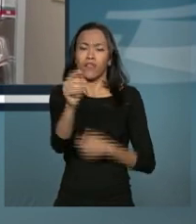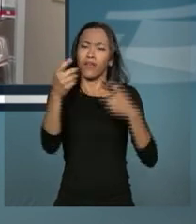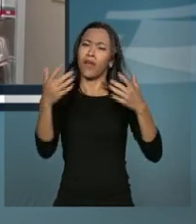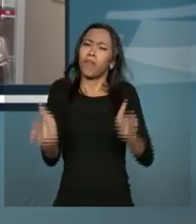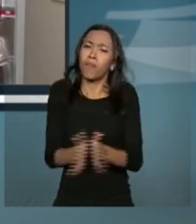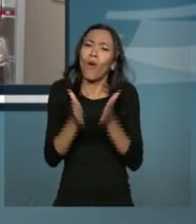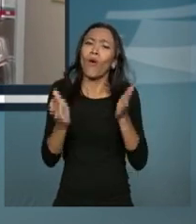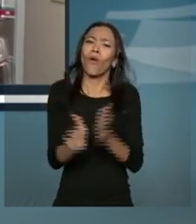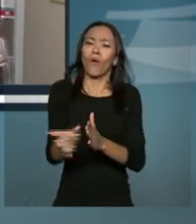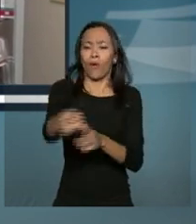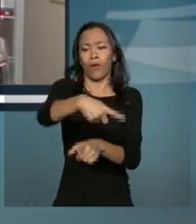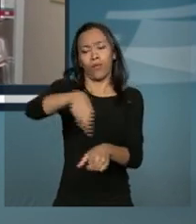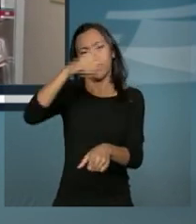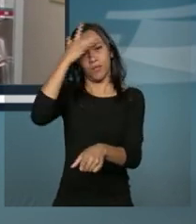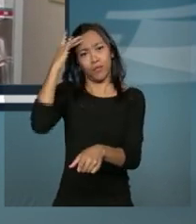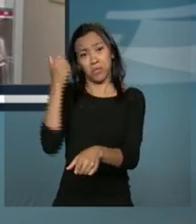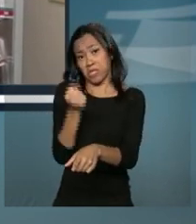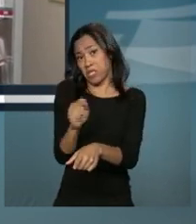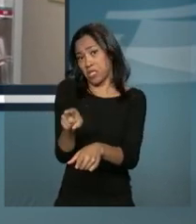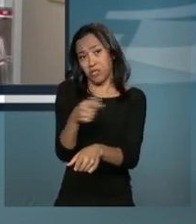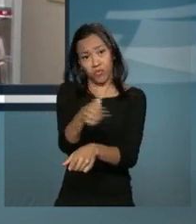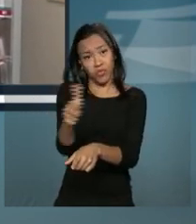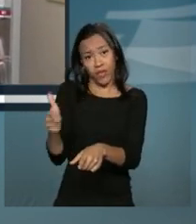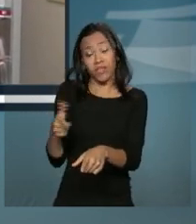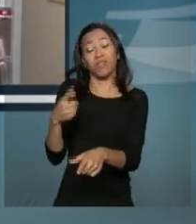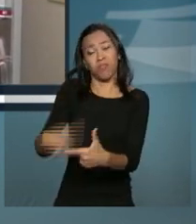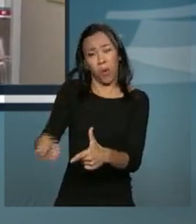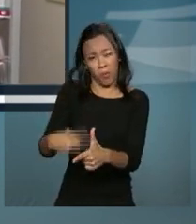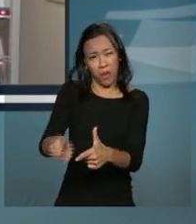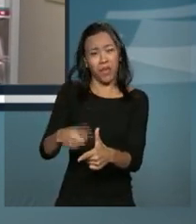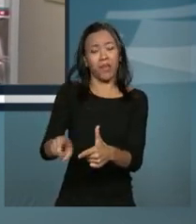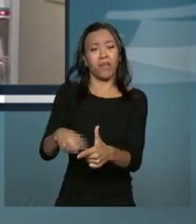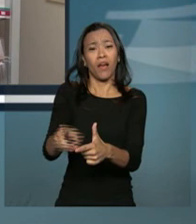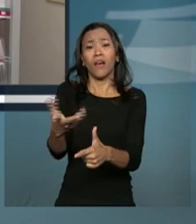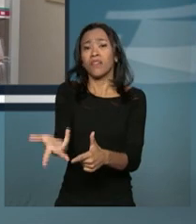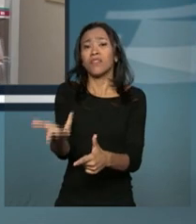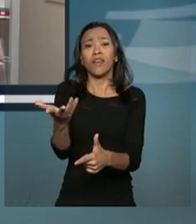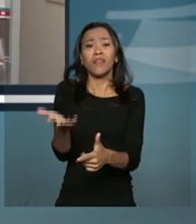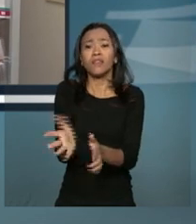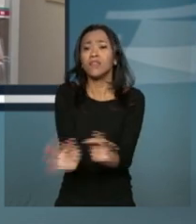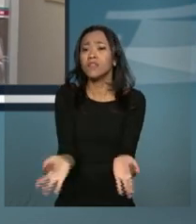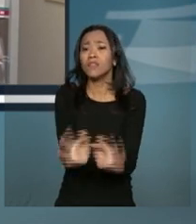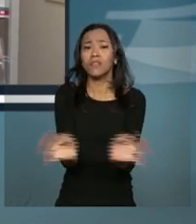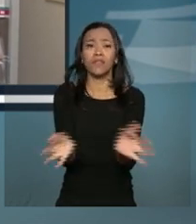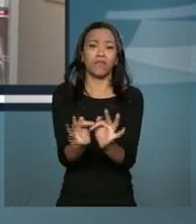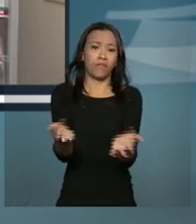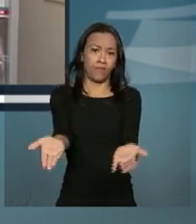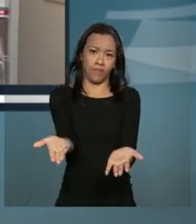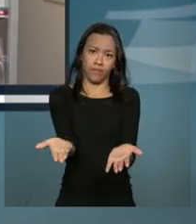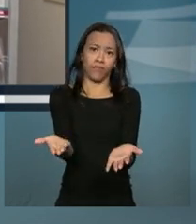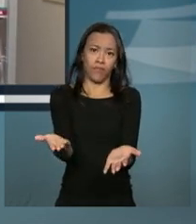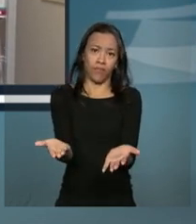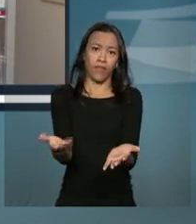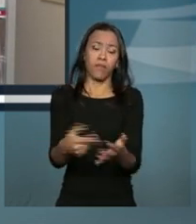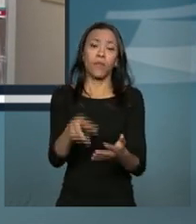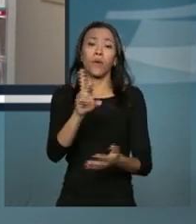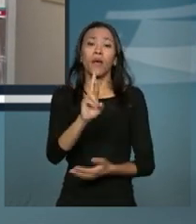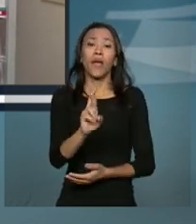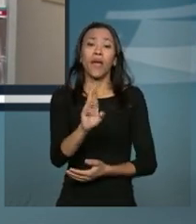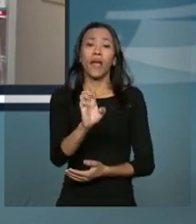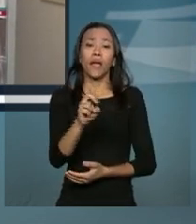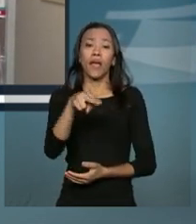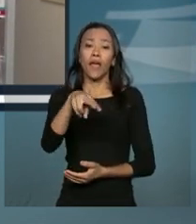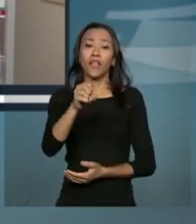aqui, eu acho que eles estariam passando problemas até para renovar receitas, problemas básicos para renovar receitas de